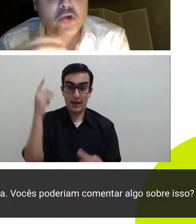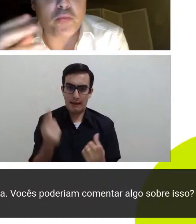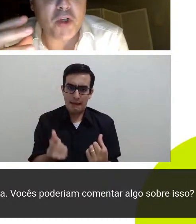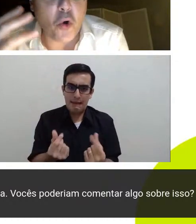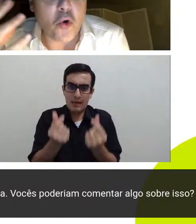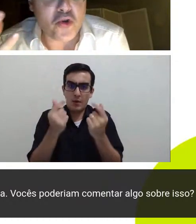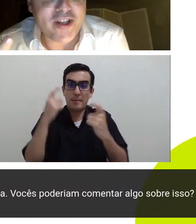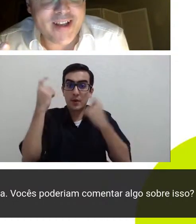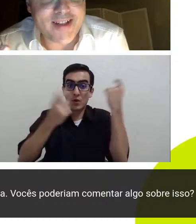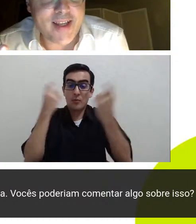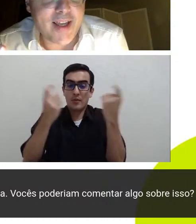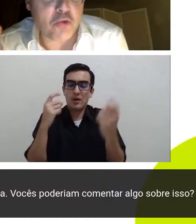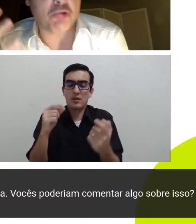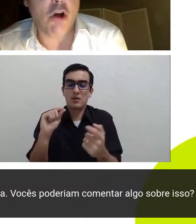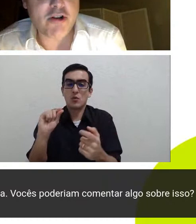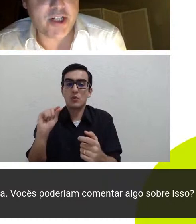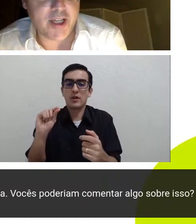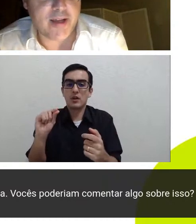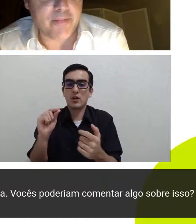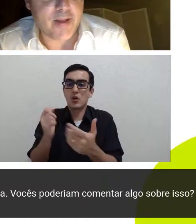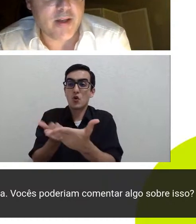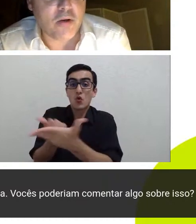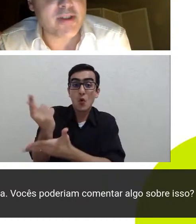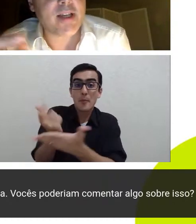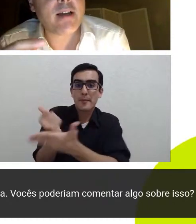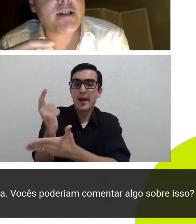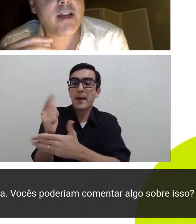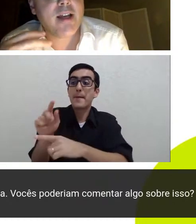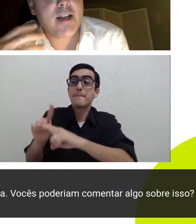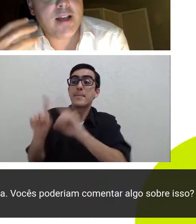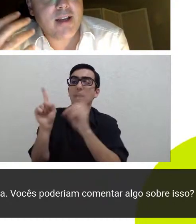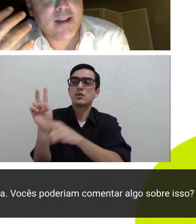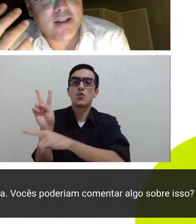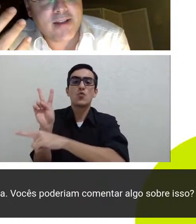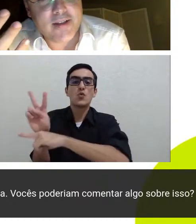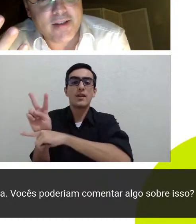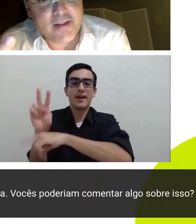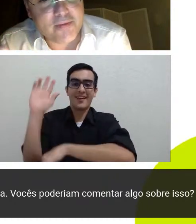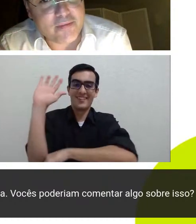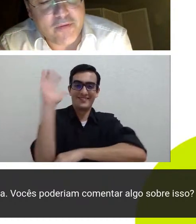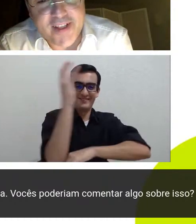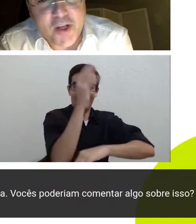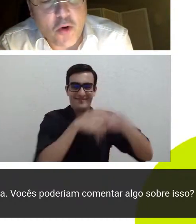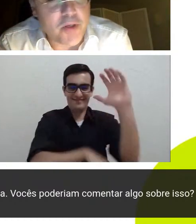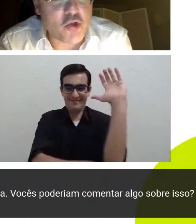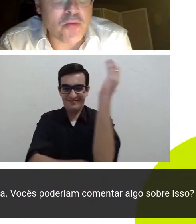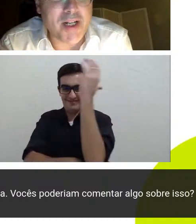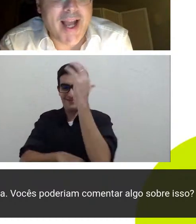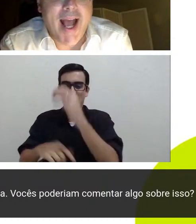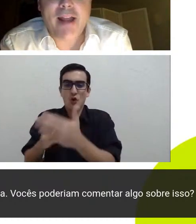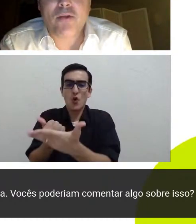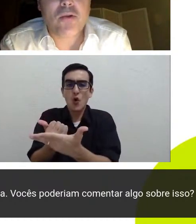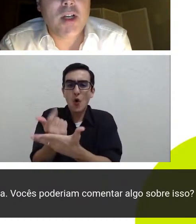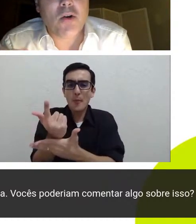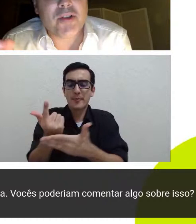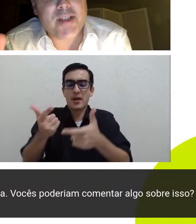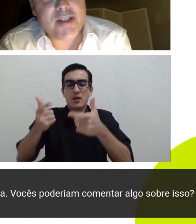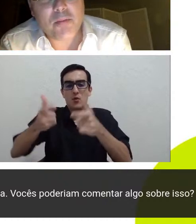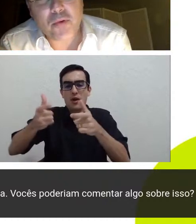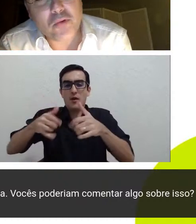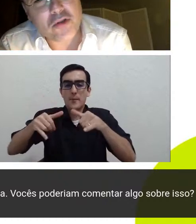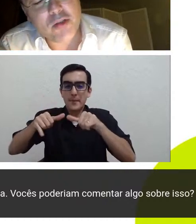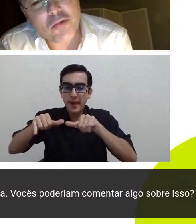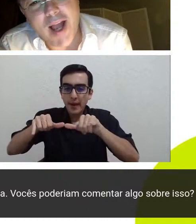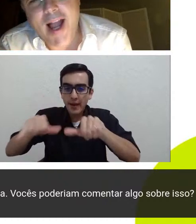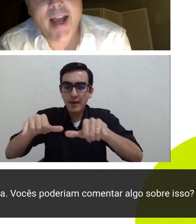consumir com consciência ecológica ou seja fazer compras no mercado onde